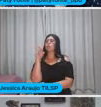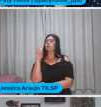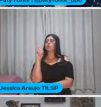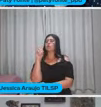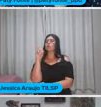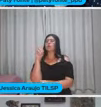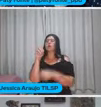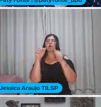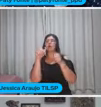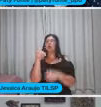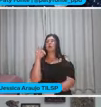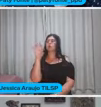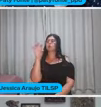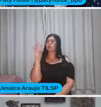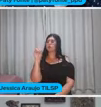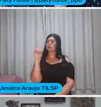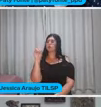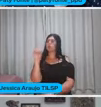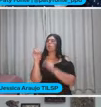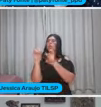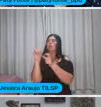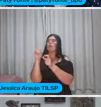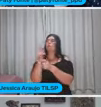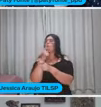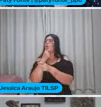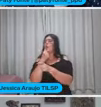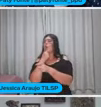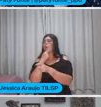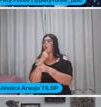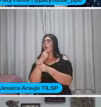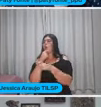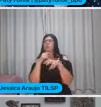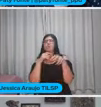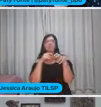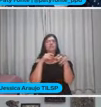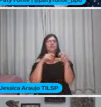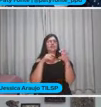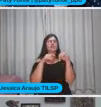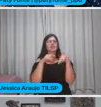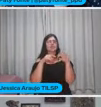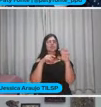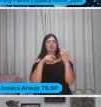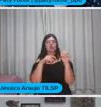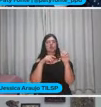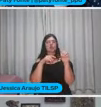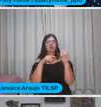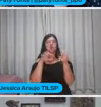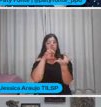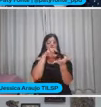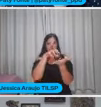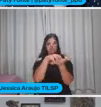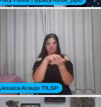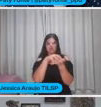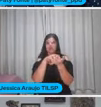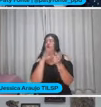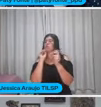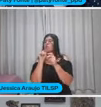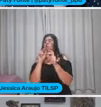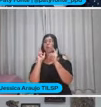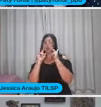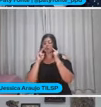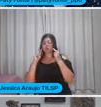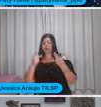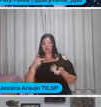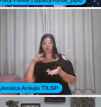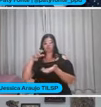De homem De humanidade E centro Cêntrica De centro mesmo A visão antropocêntrica Coloca a espécie humana